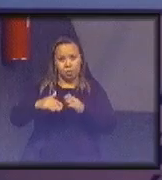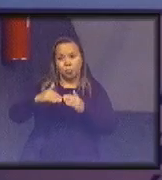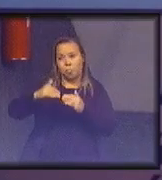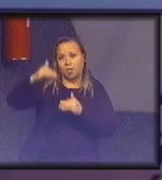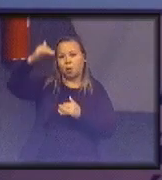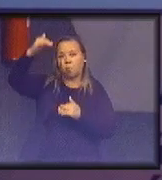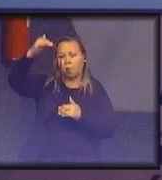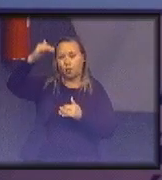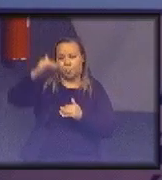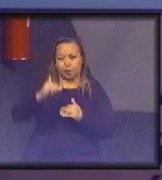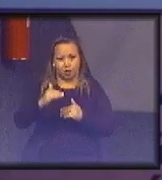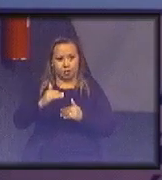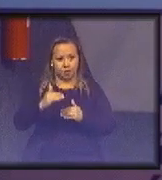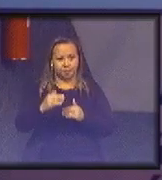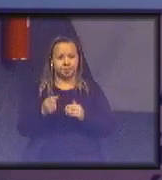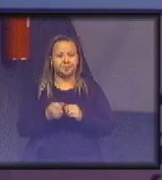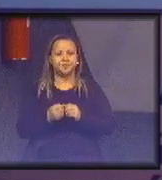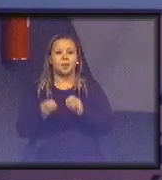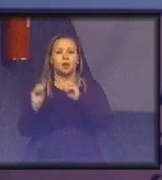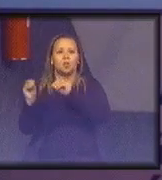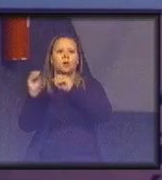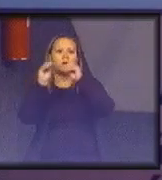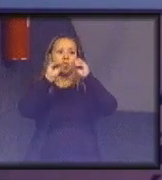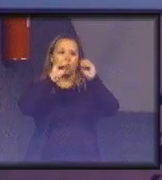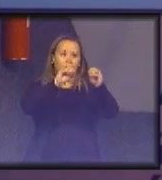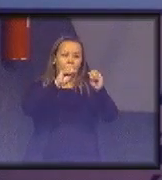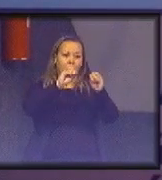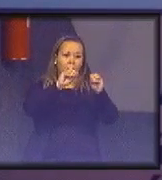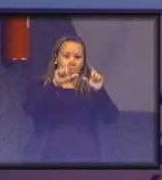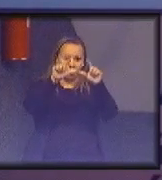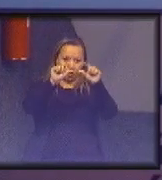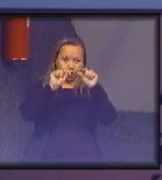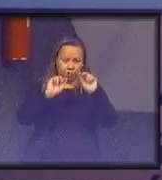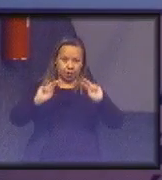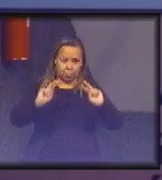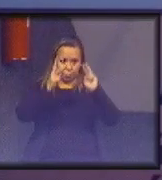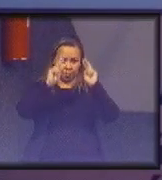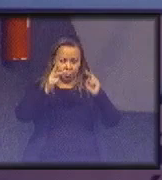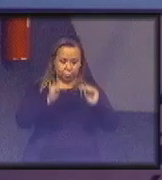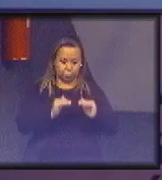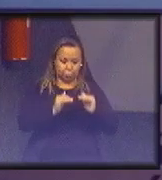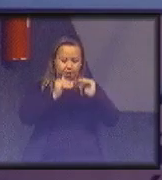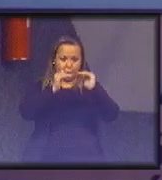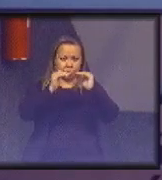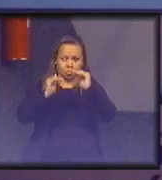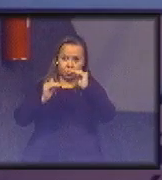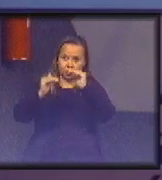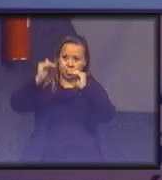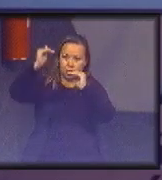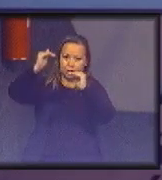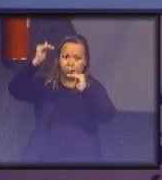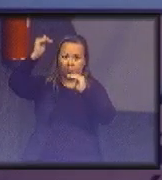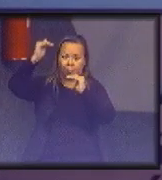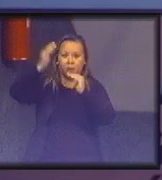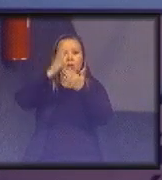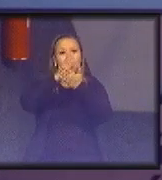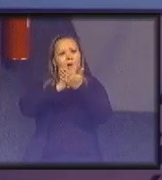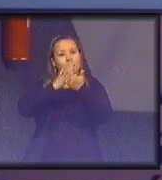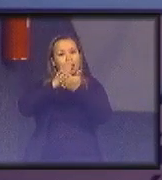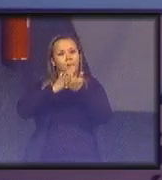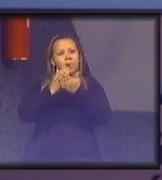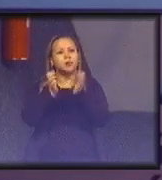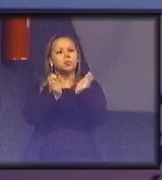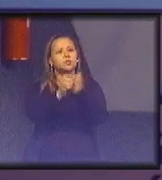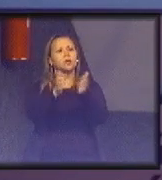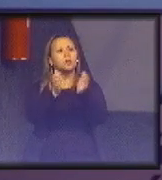Então, eu vou ter ali os menores valores, de baixo para cima. Eu vou dividir em quatro grupos. Veja que entre as